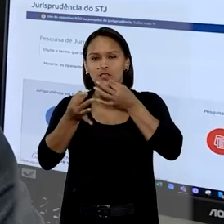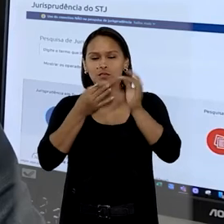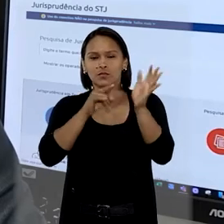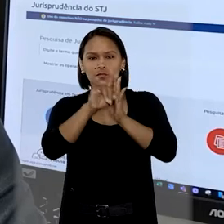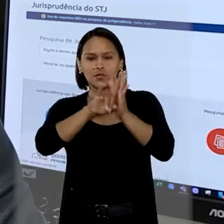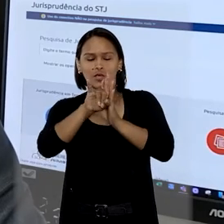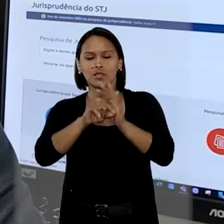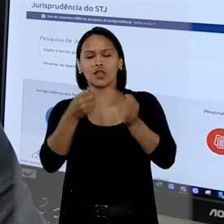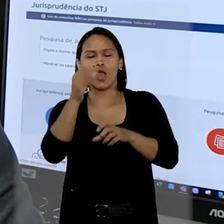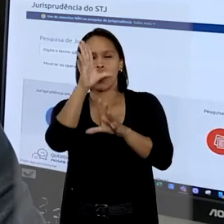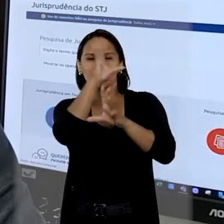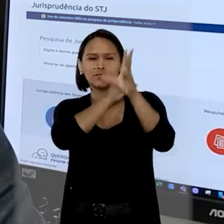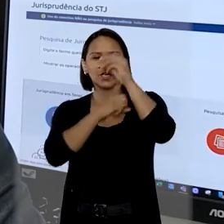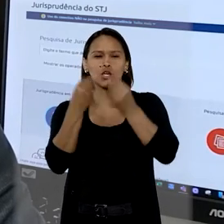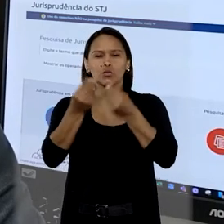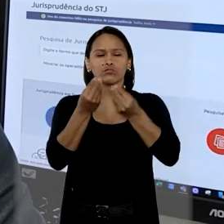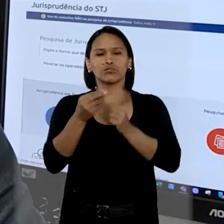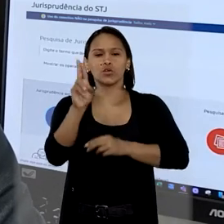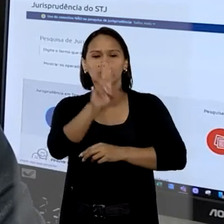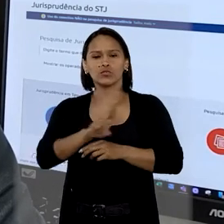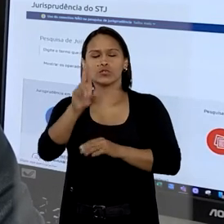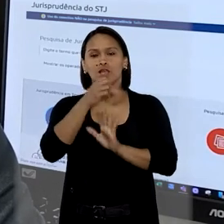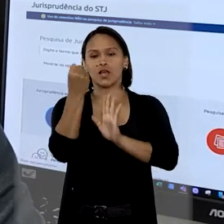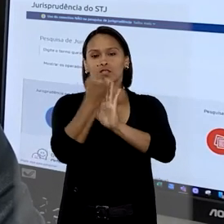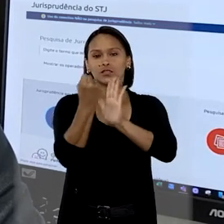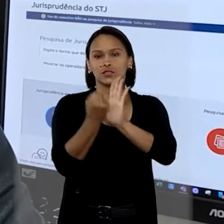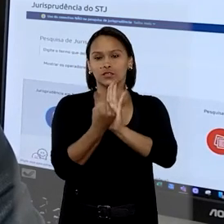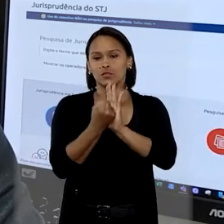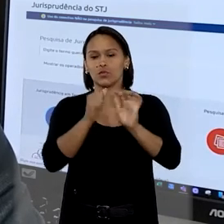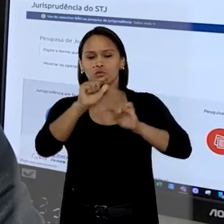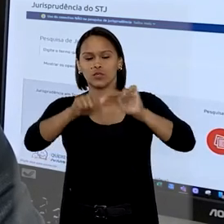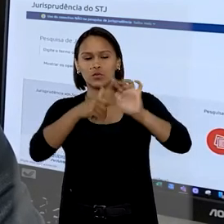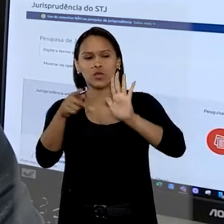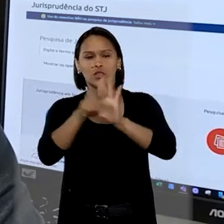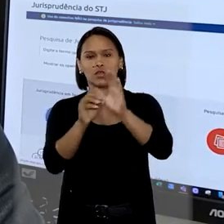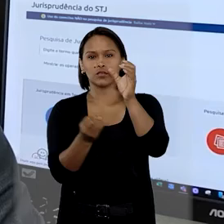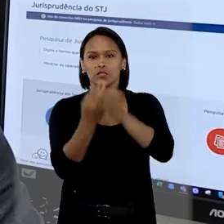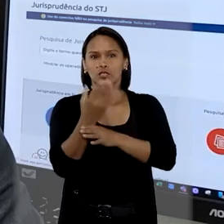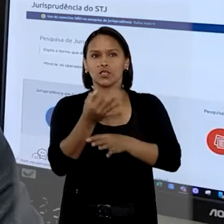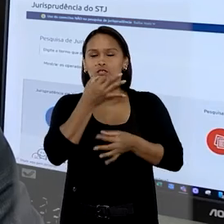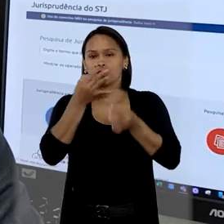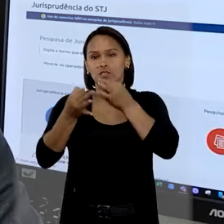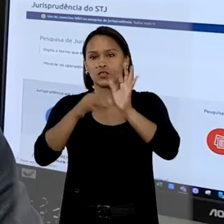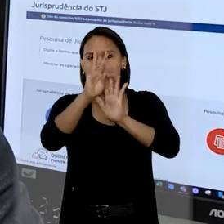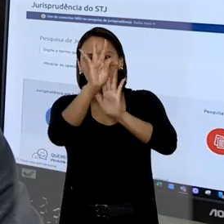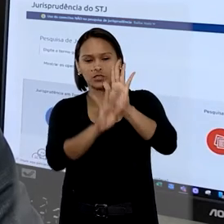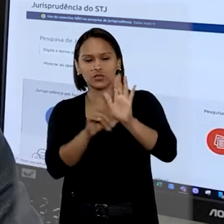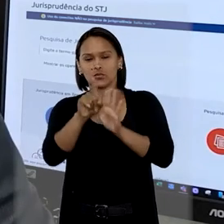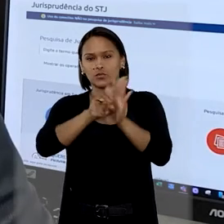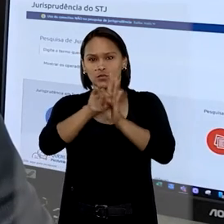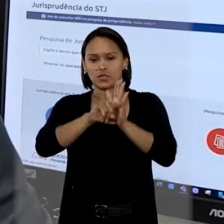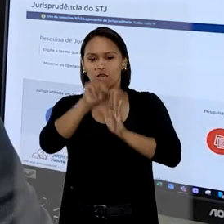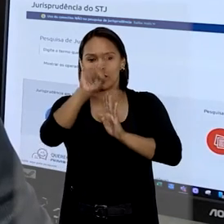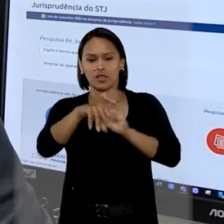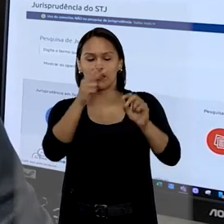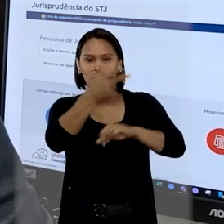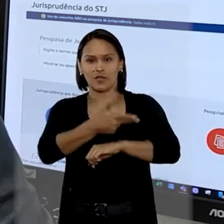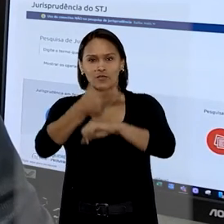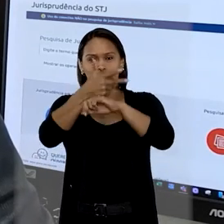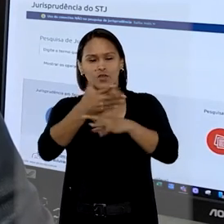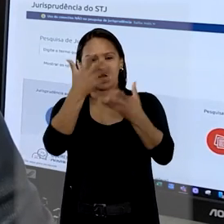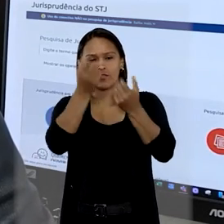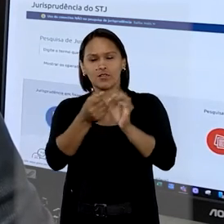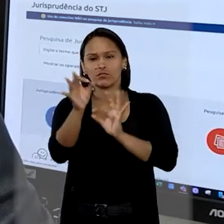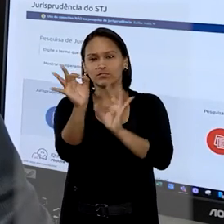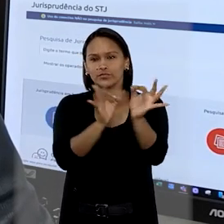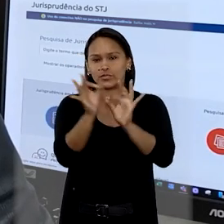pesquisa, nós aprendemos como utilizar símbolos e operadores na criação de critérios textuais de pesquisa. Nesse vídeo, nós